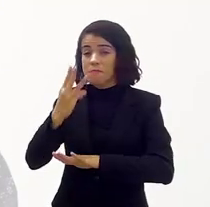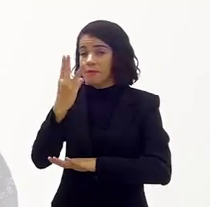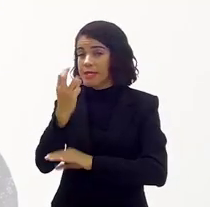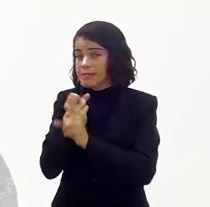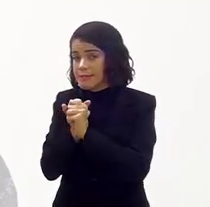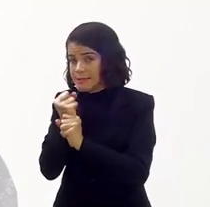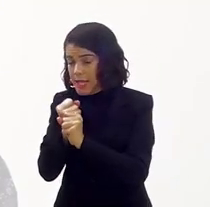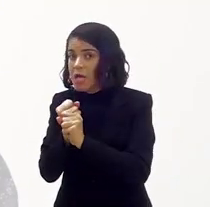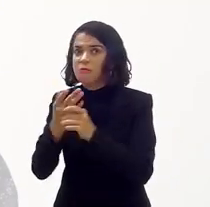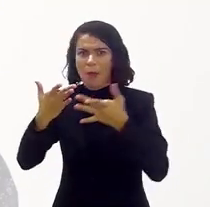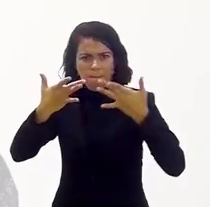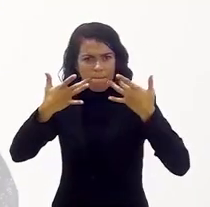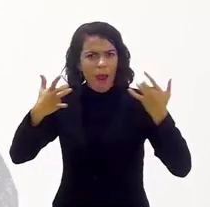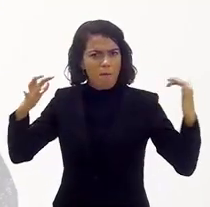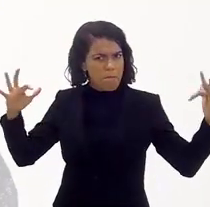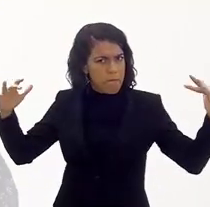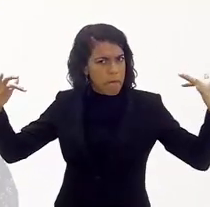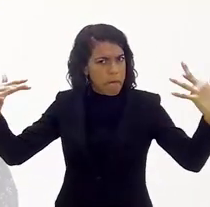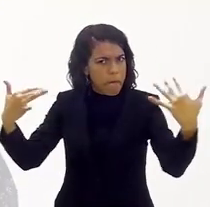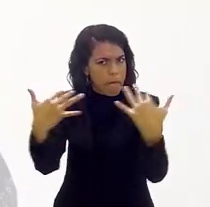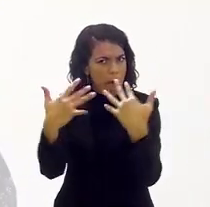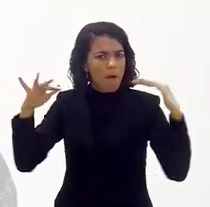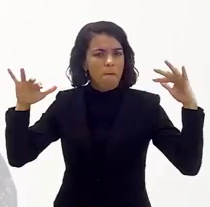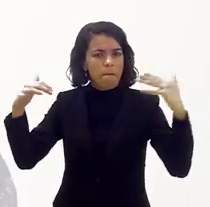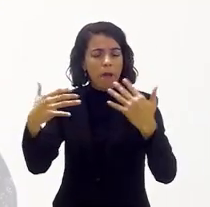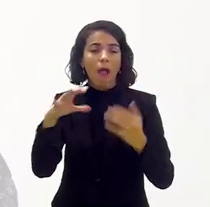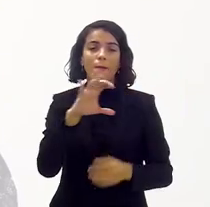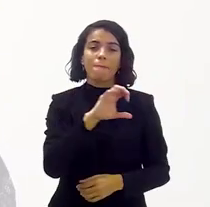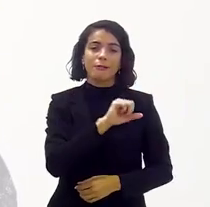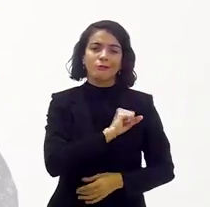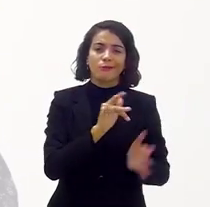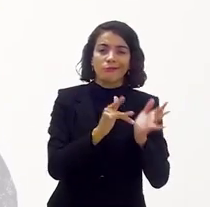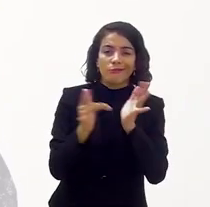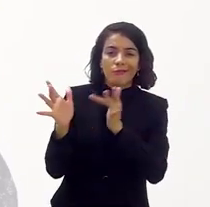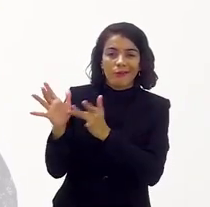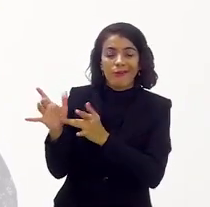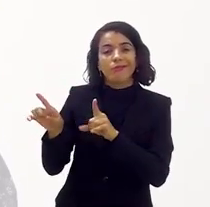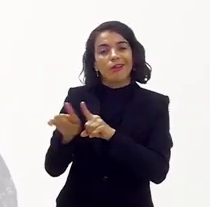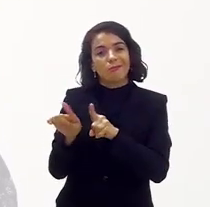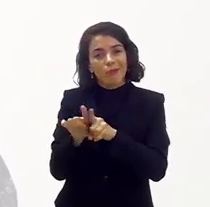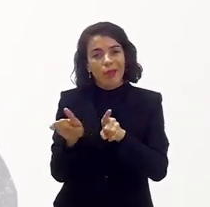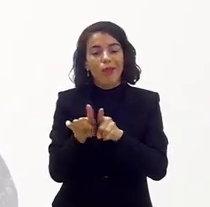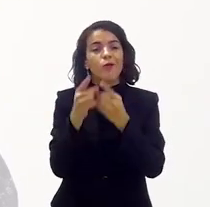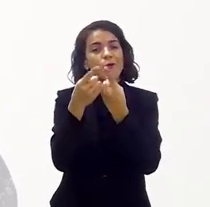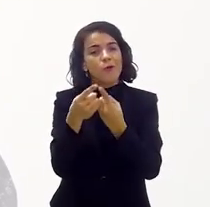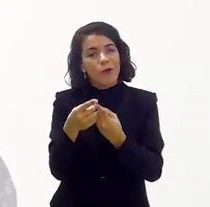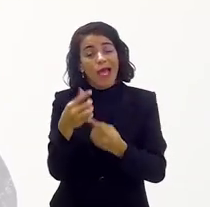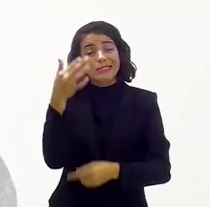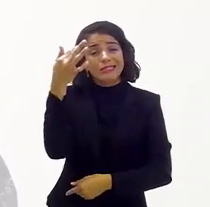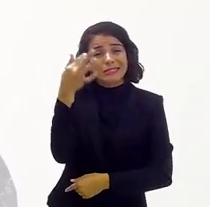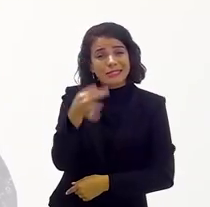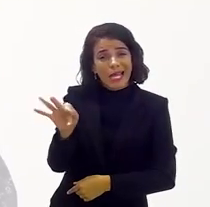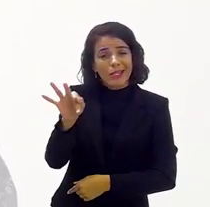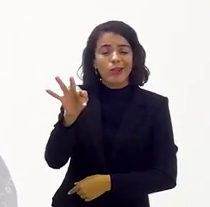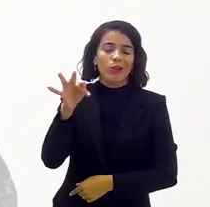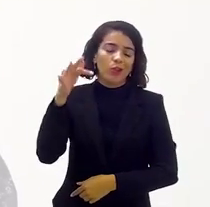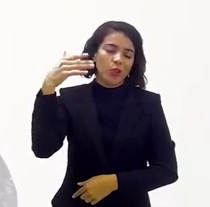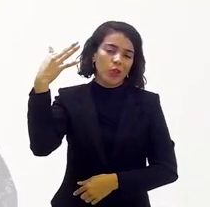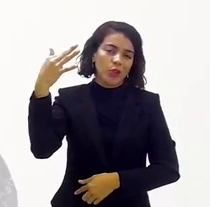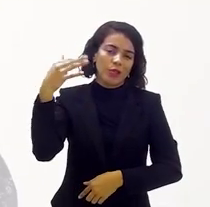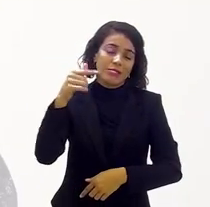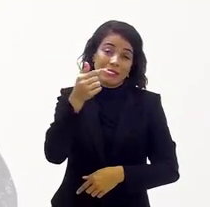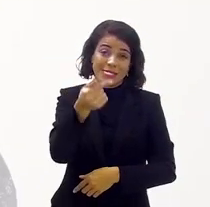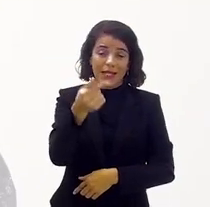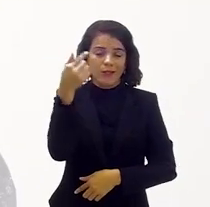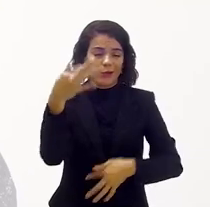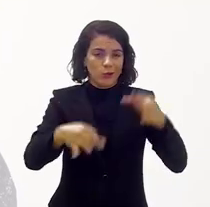anos, fizemos grandes espetáculos, né? A Paixão de Cristo e o próprio concerto As Sete Dores de Maria começou